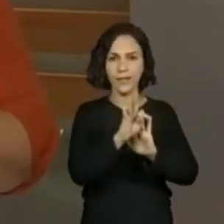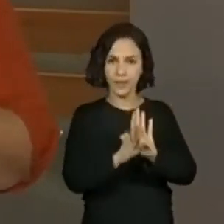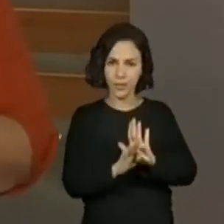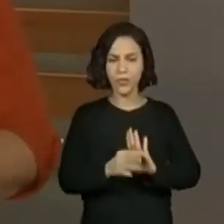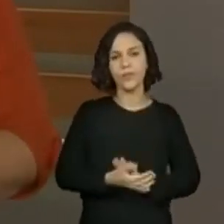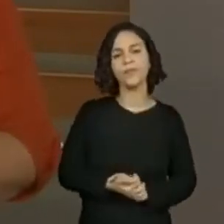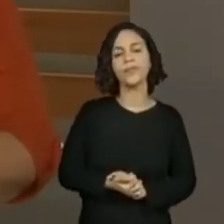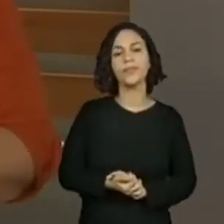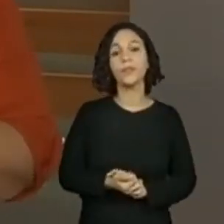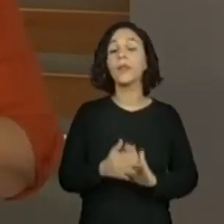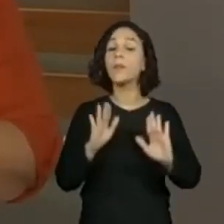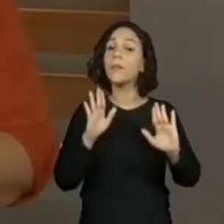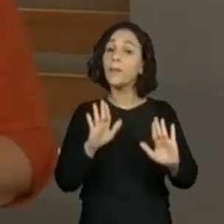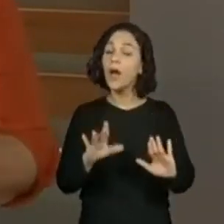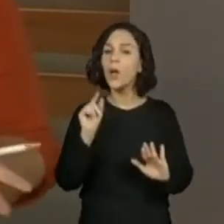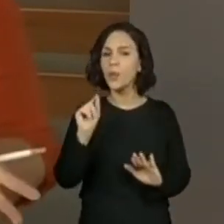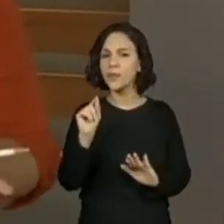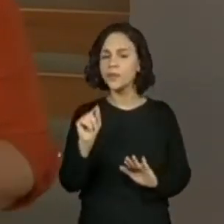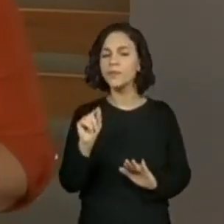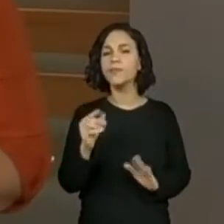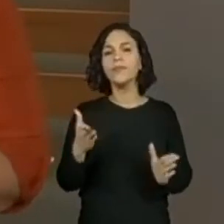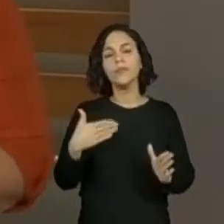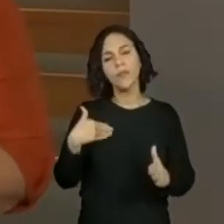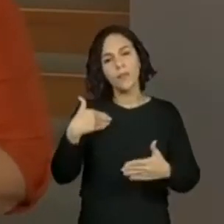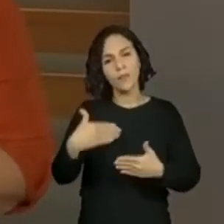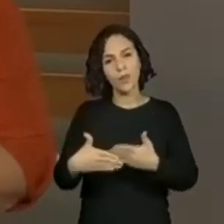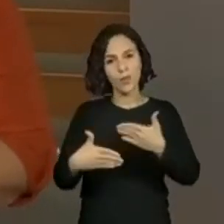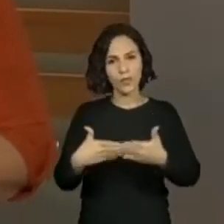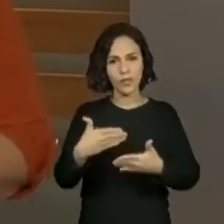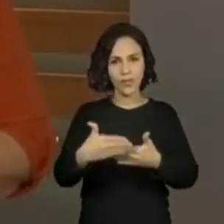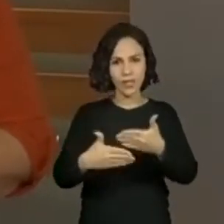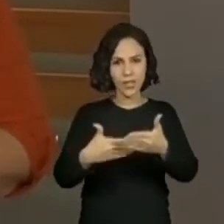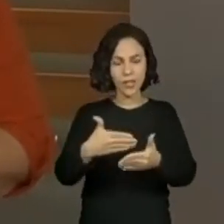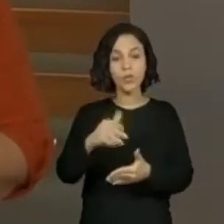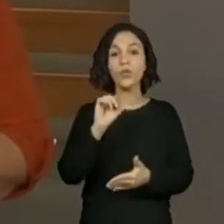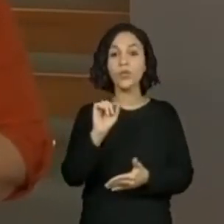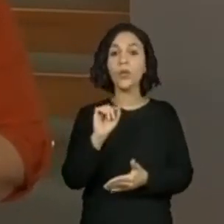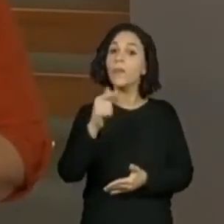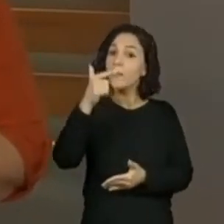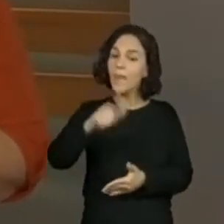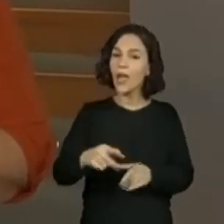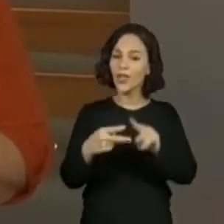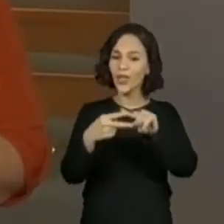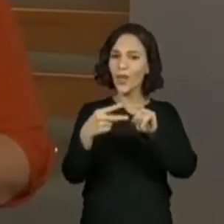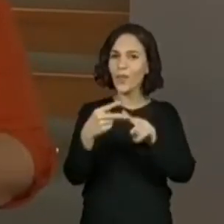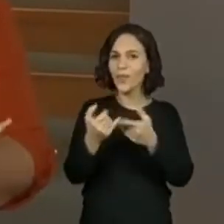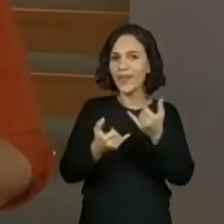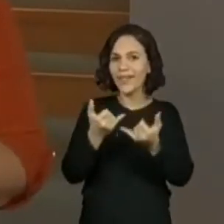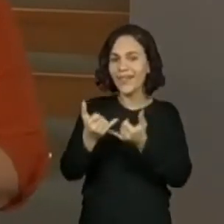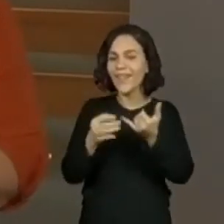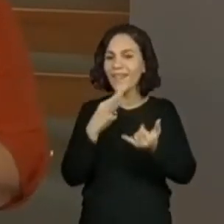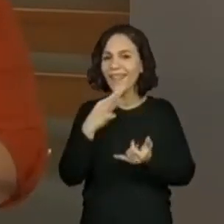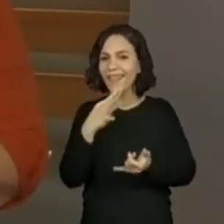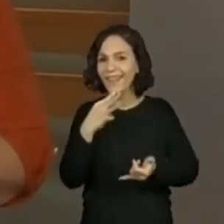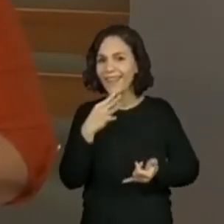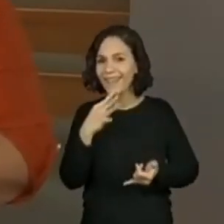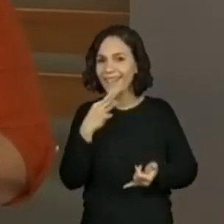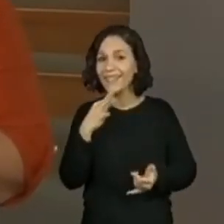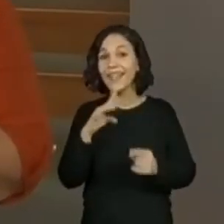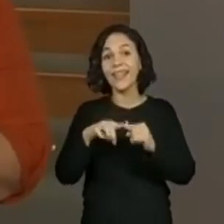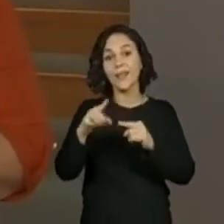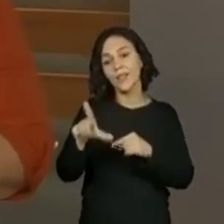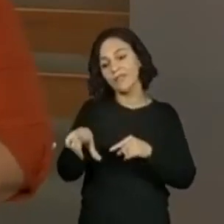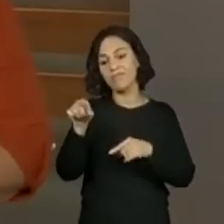Mas, lembrando, nesse processo a gente vai ter acesso a mais duas brincadeiras para a gente conhecer e depois